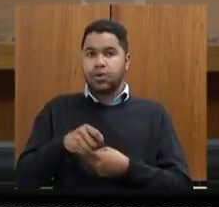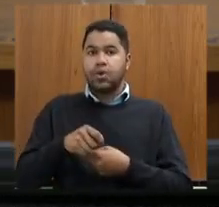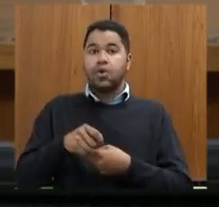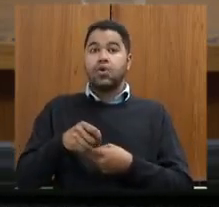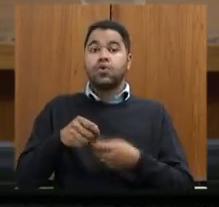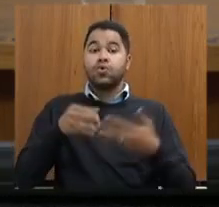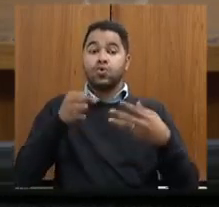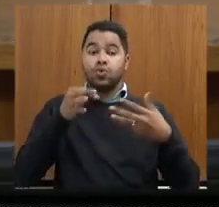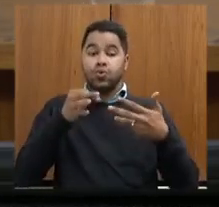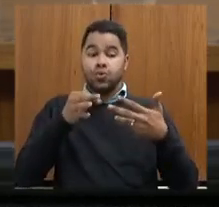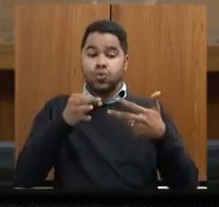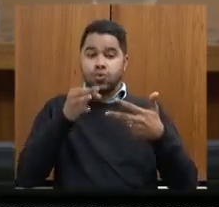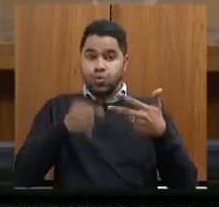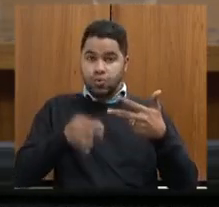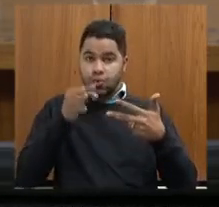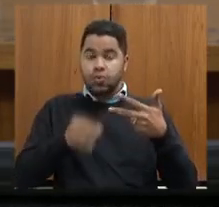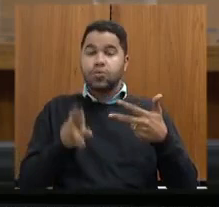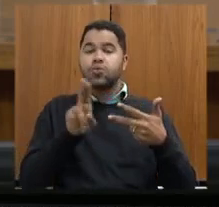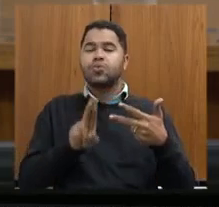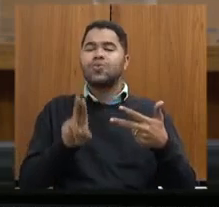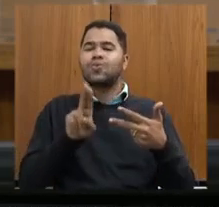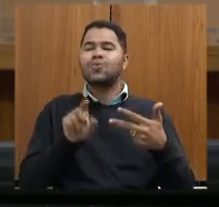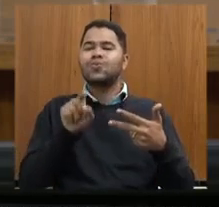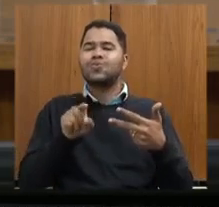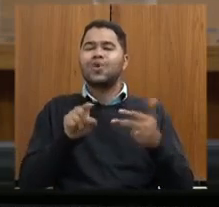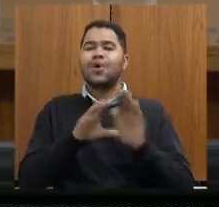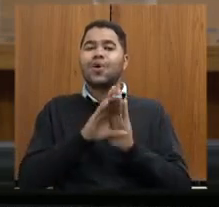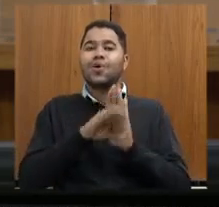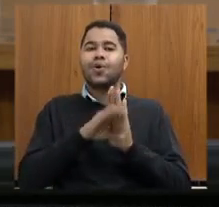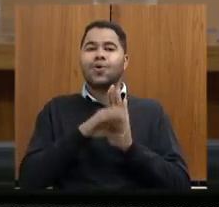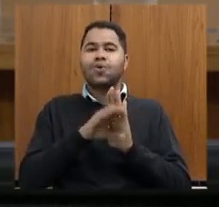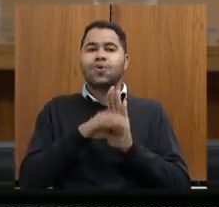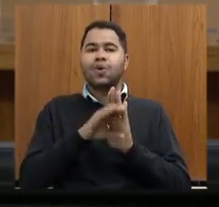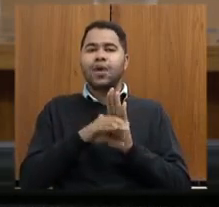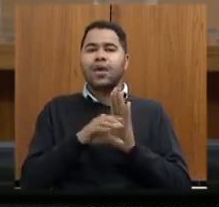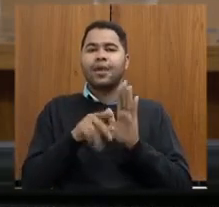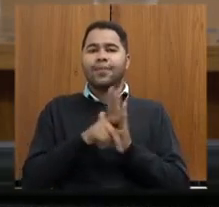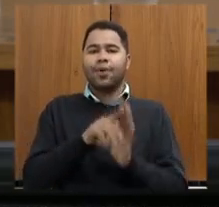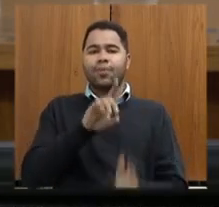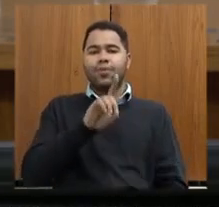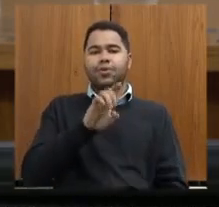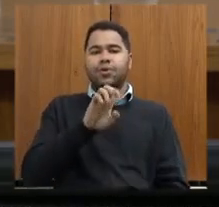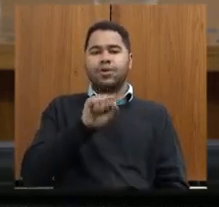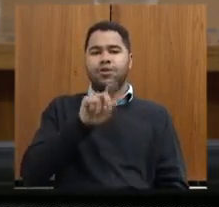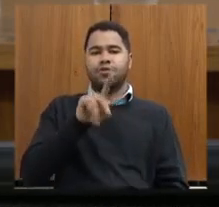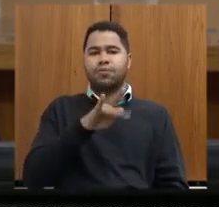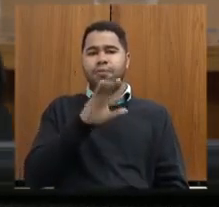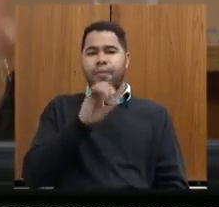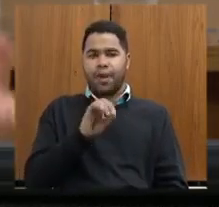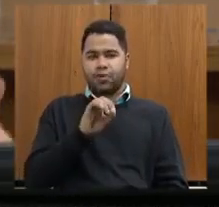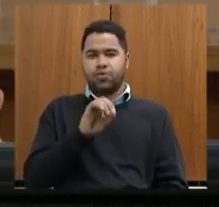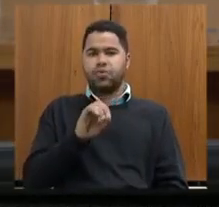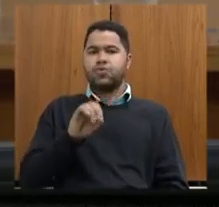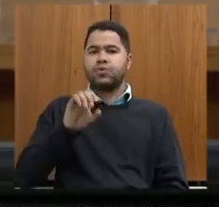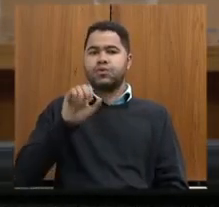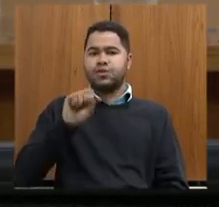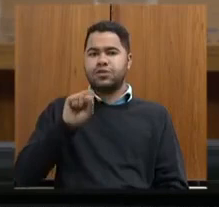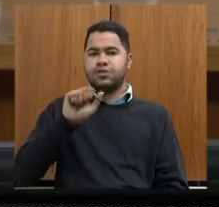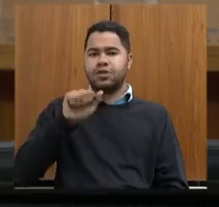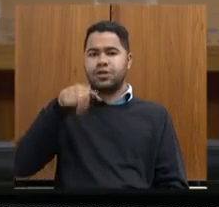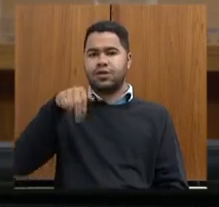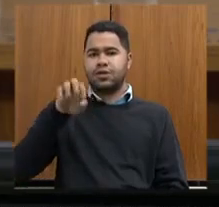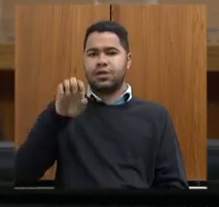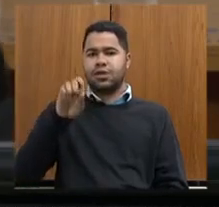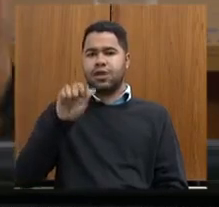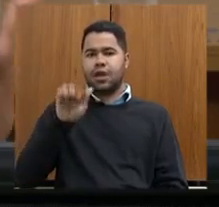judiciário usa-se muito o conceito de despacho saneador para que o processo administrativo